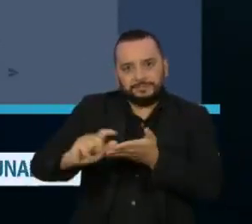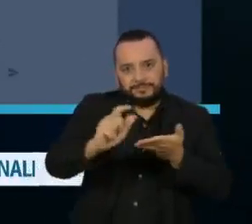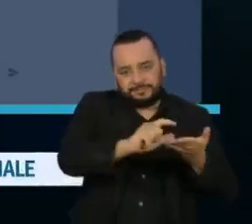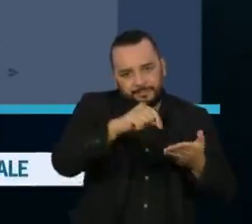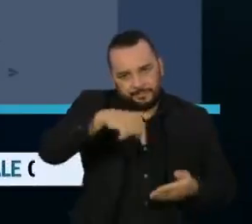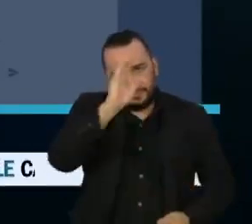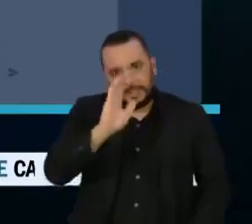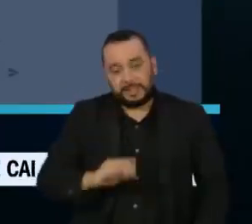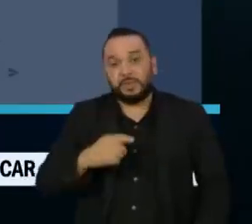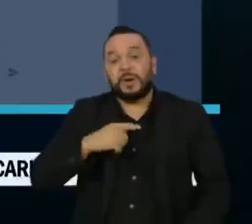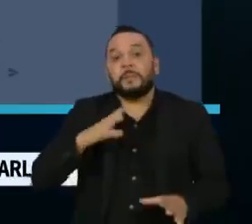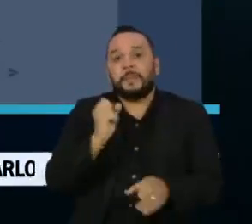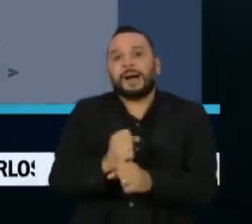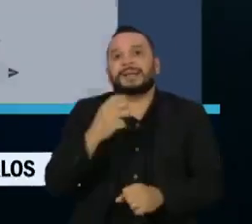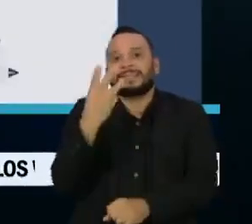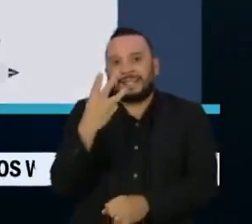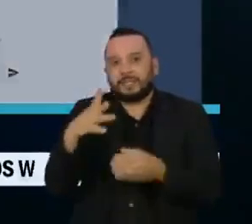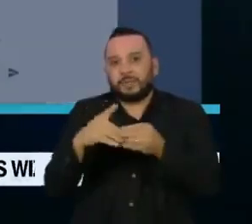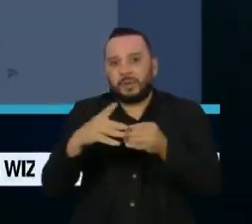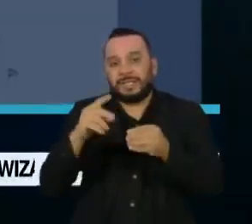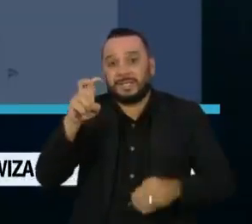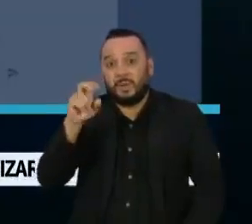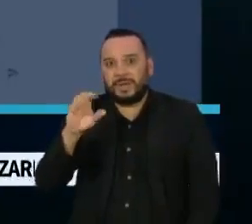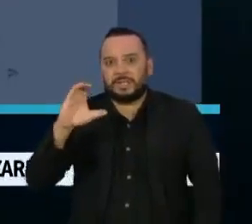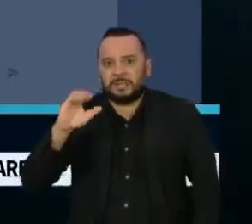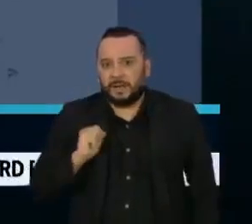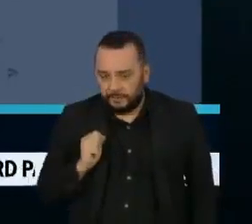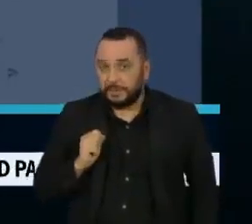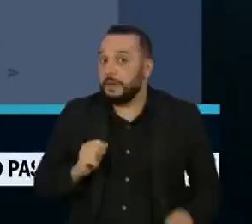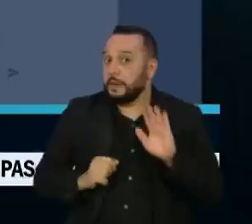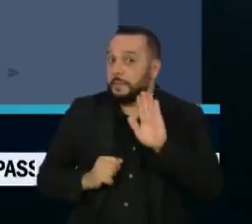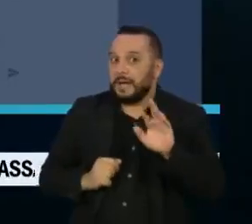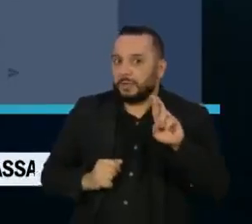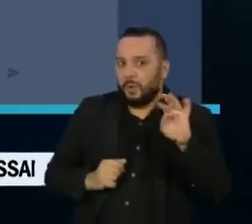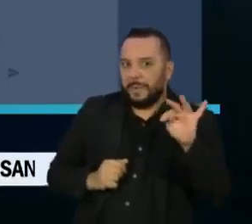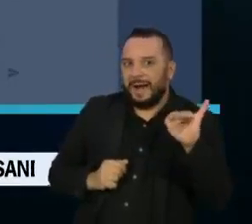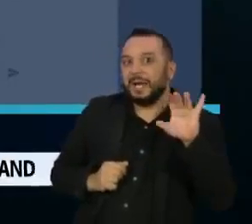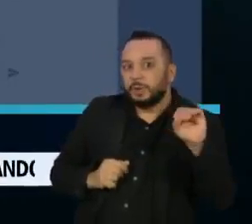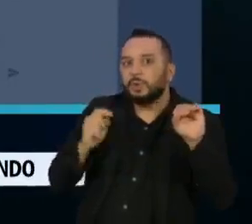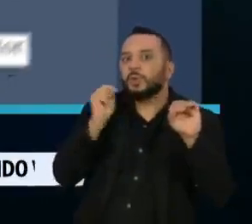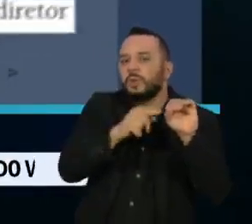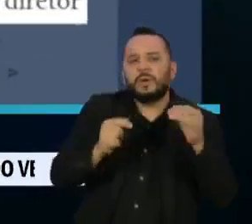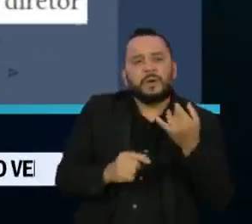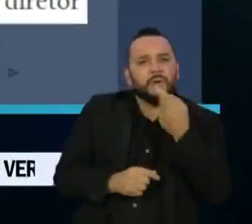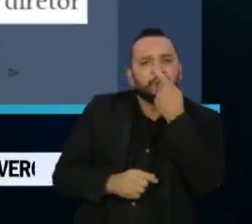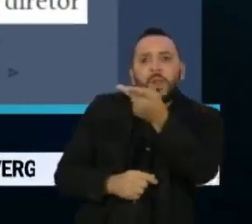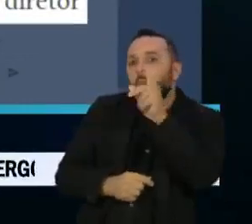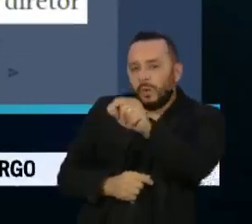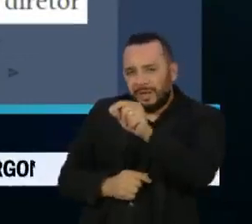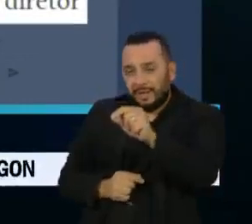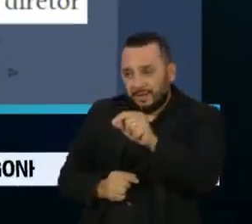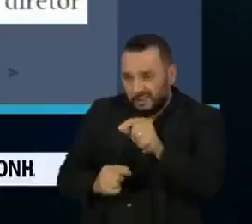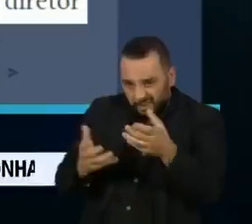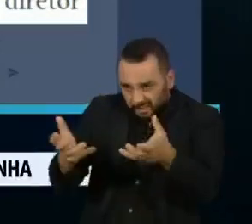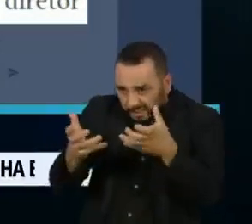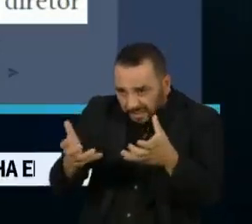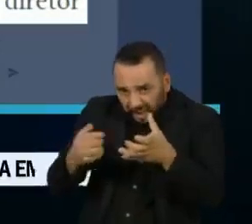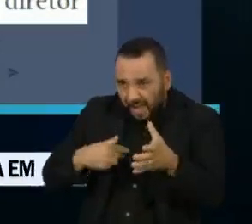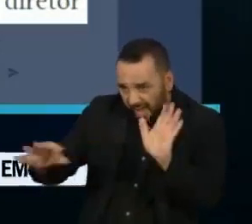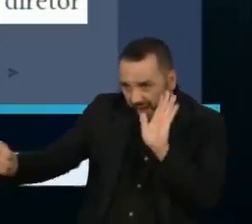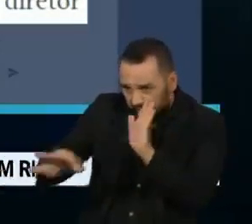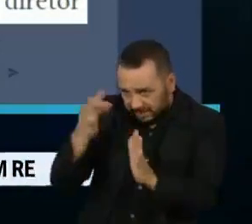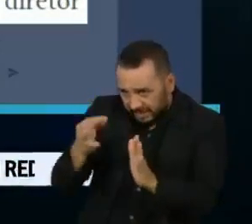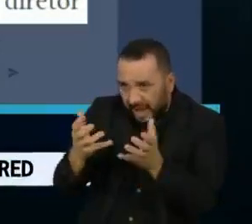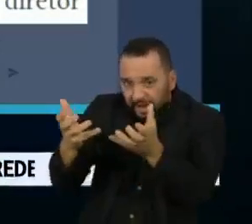três dólares e cinquenta centavos. Segundo Dominguete, Roberto Dias teria dito que, para avançar a negociação de